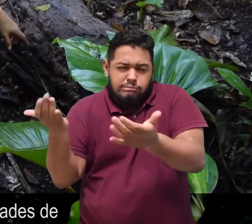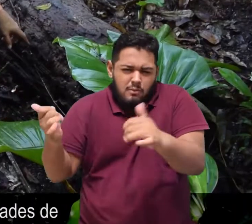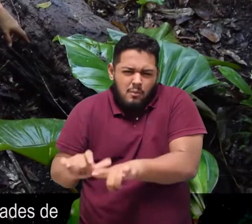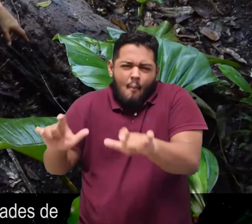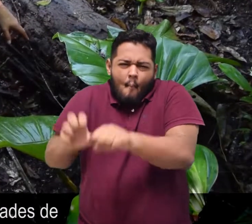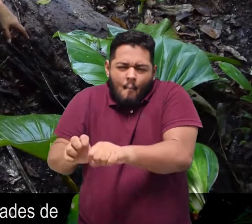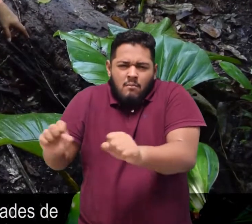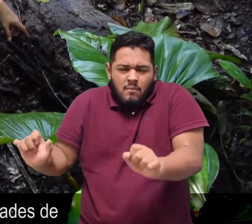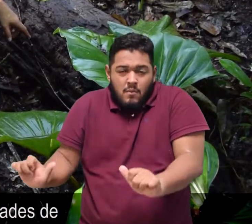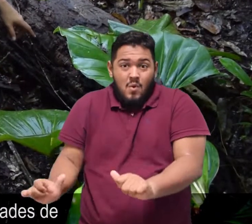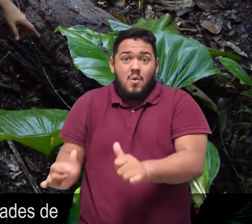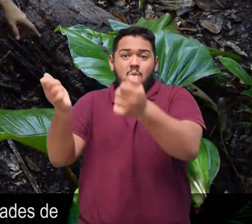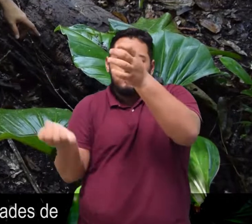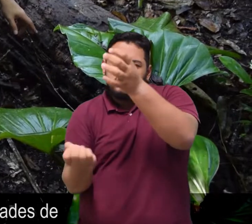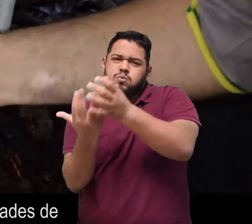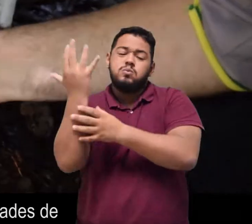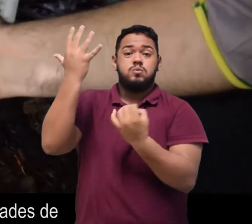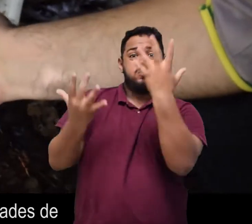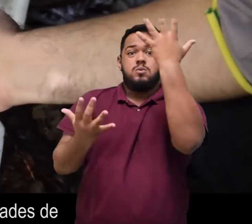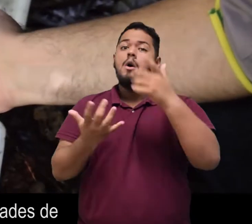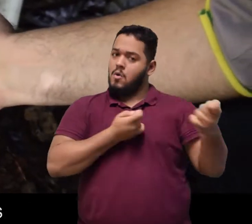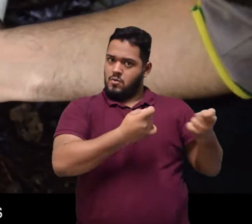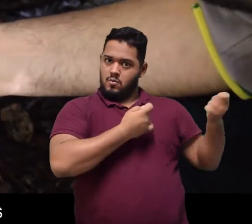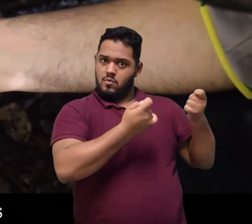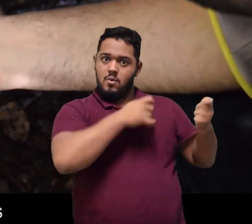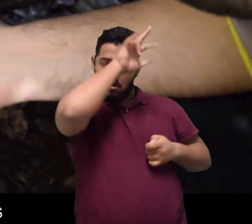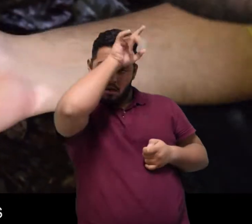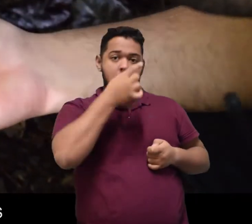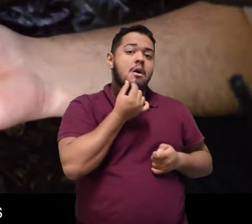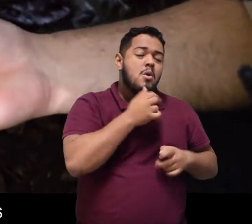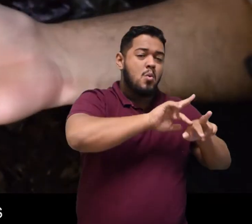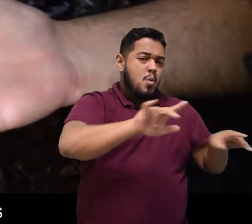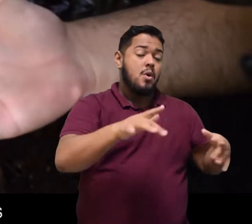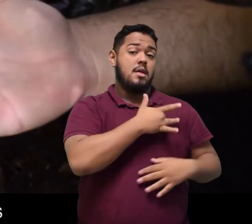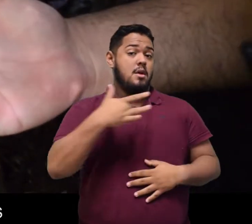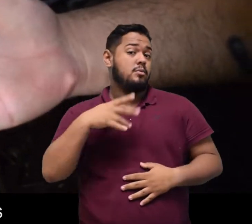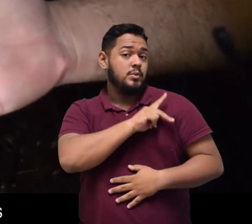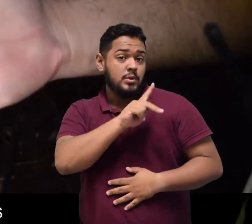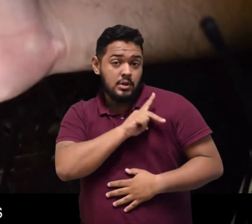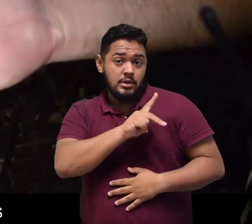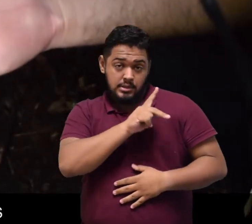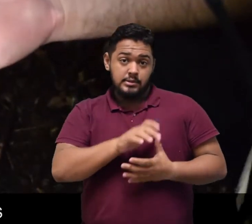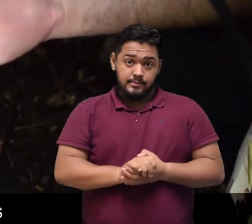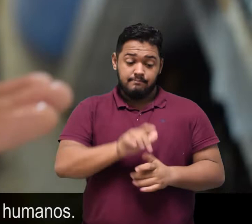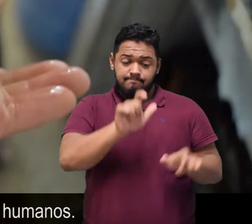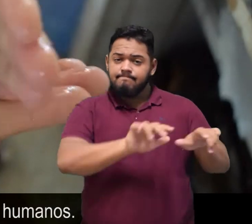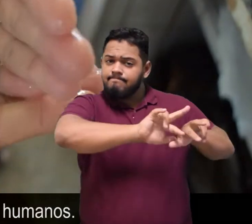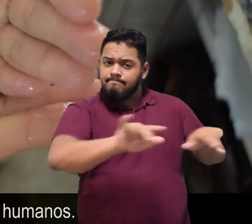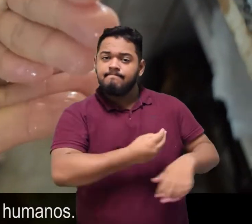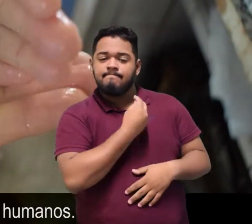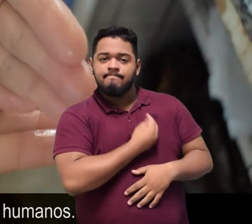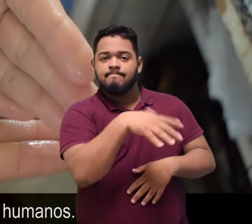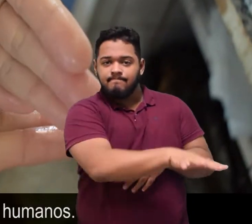controle de vetores e pragas, saúde pública e atividade de diagnóstico, perícia e monitoramento de seres vivos em